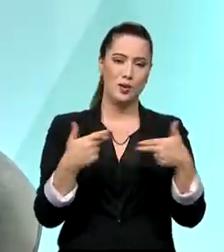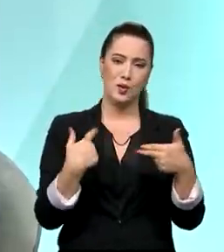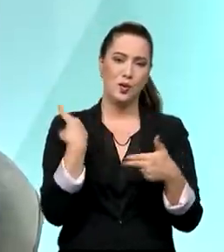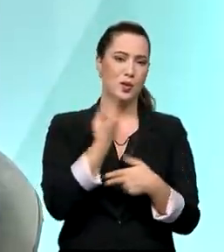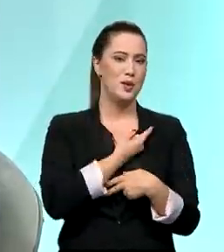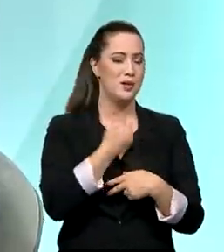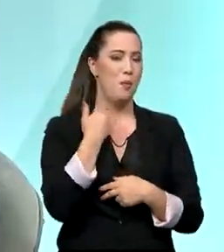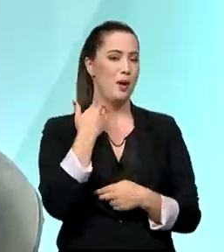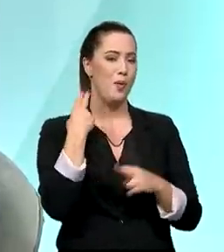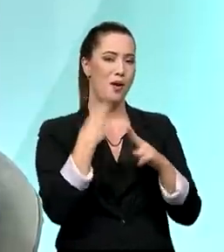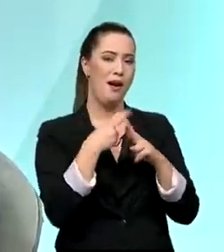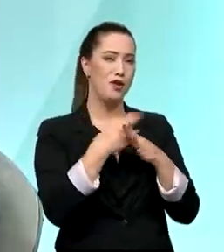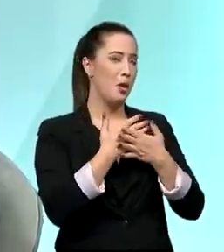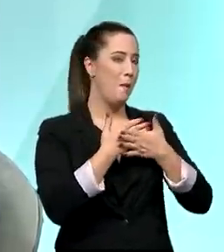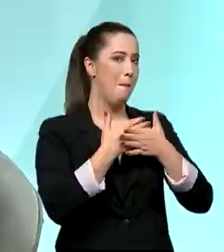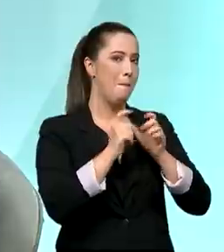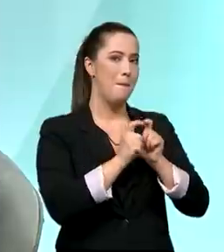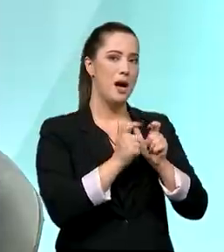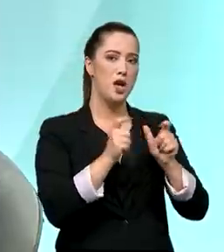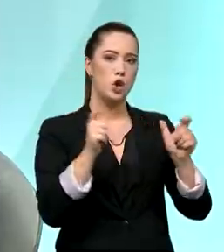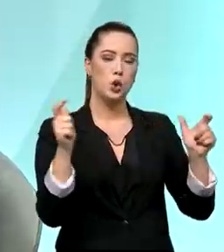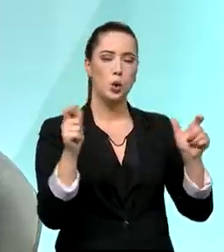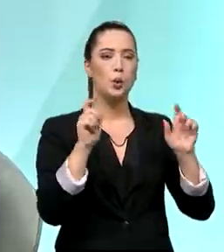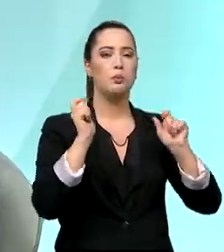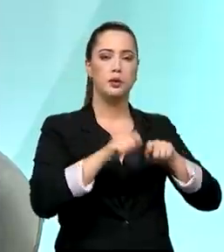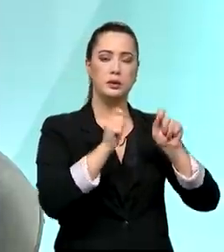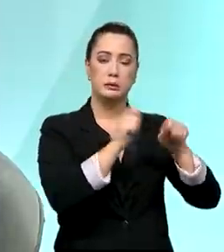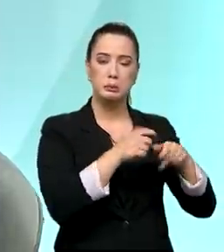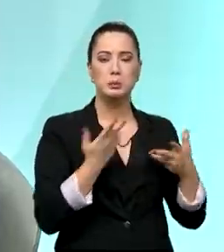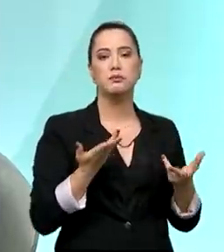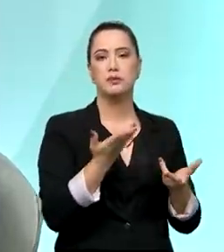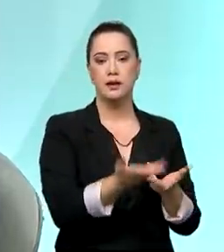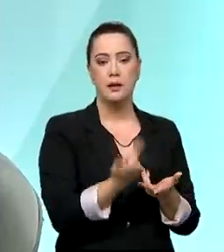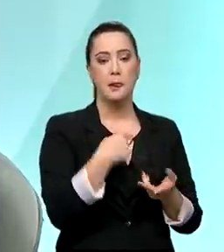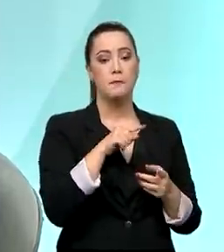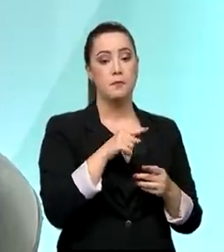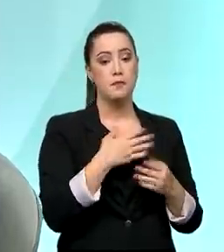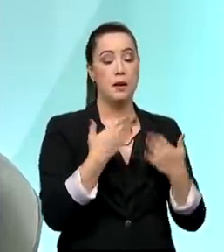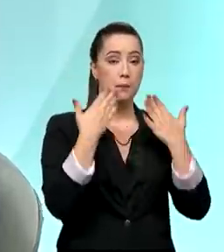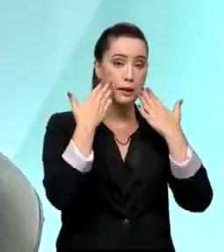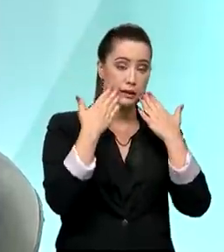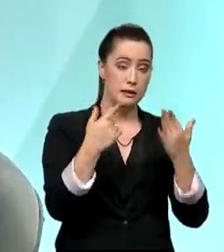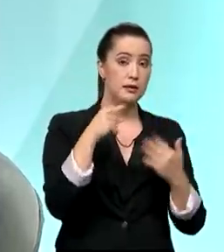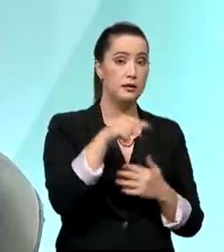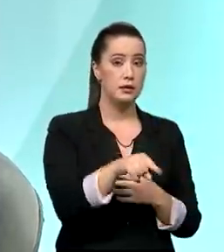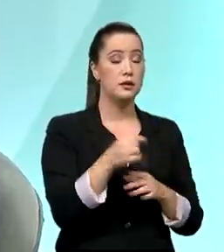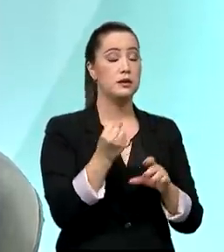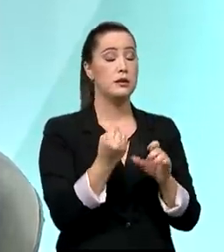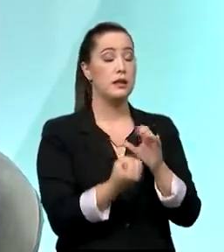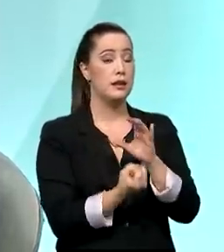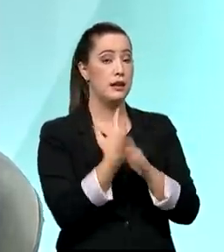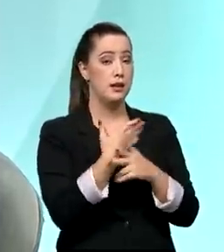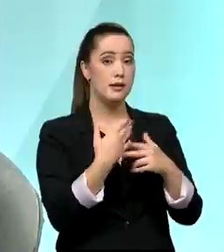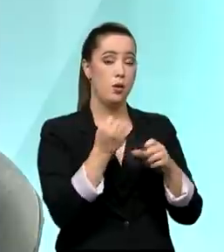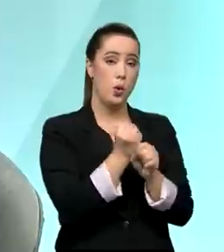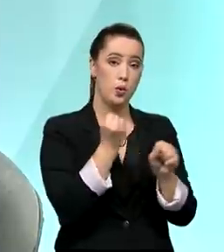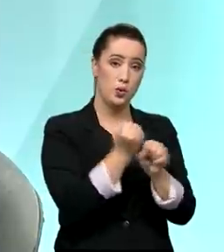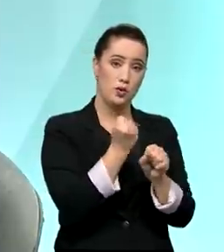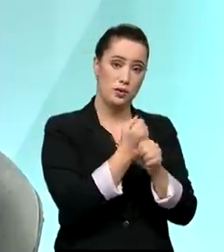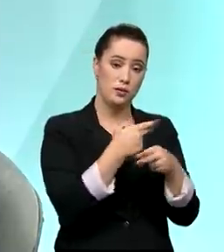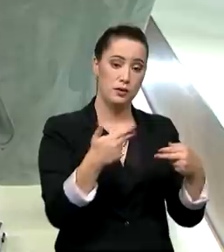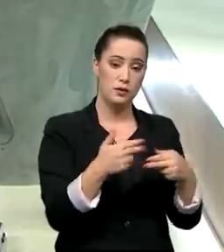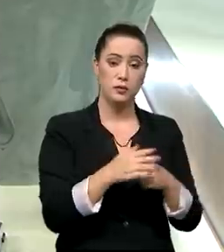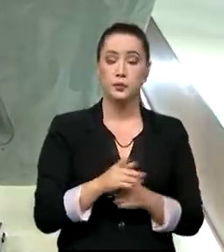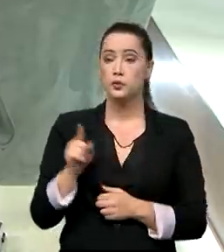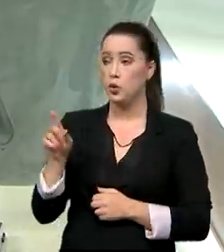maior carteira de crédito efetiva, exposição à infraestrutura e saneamento. E